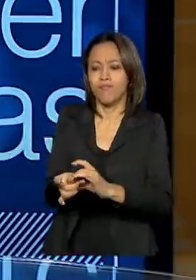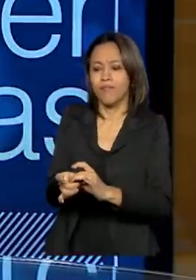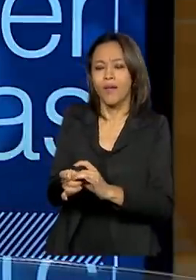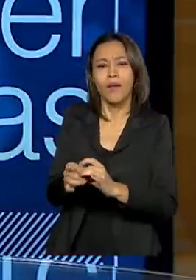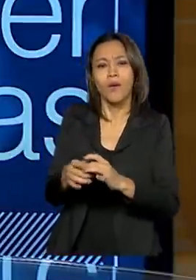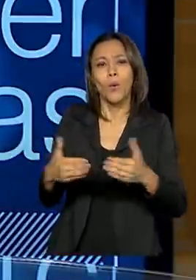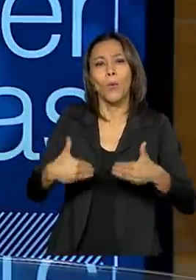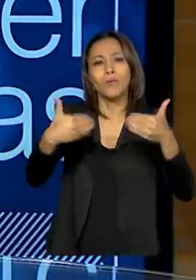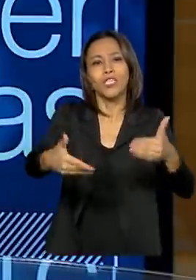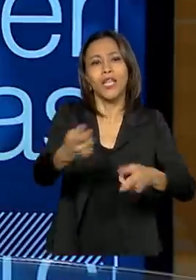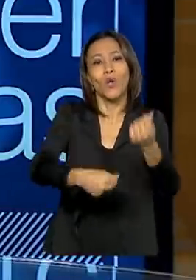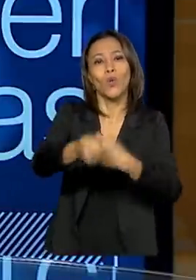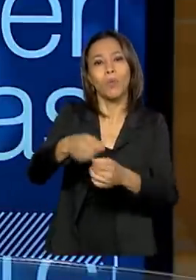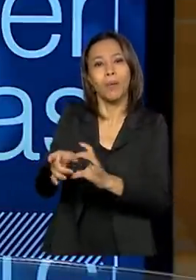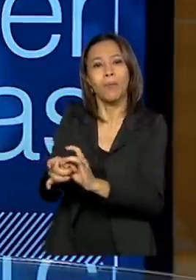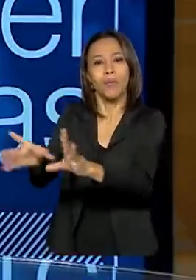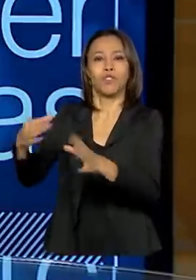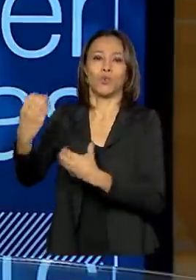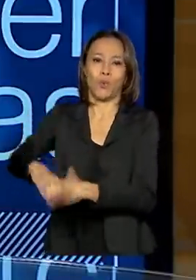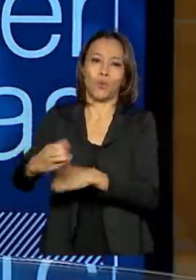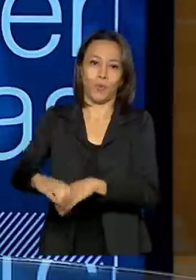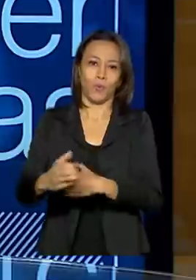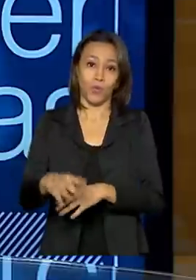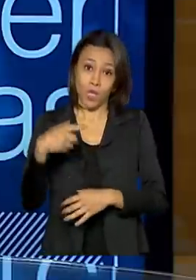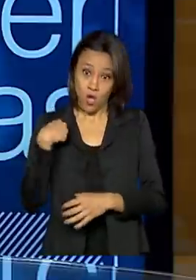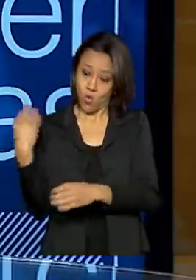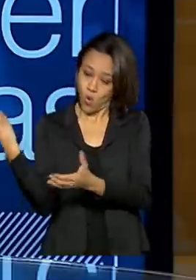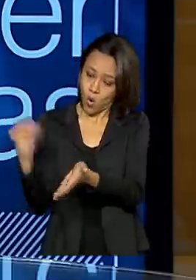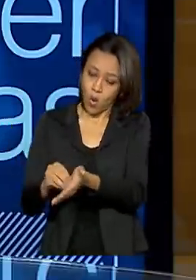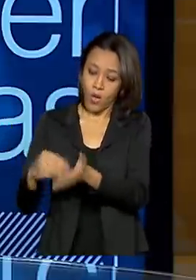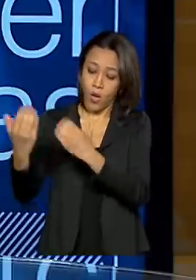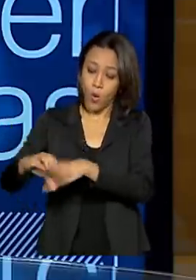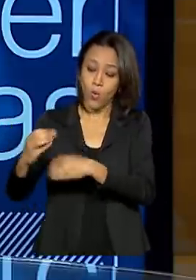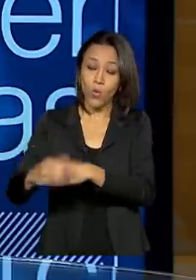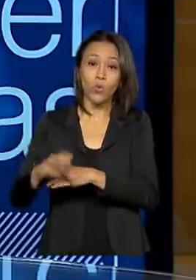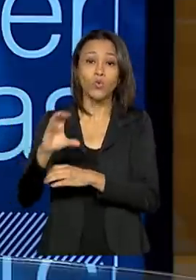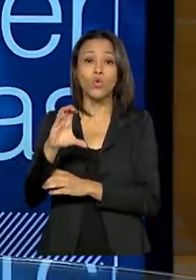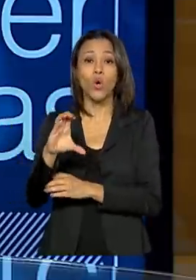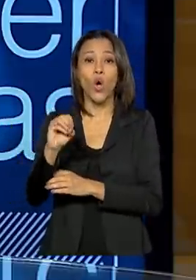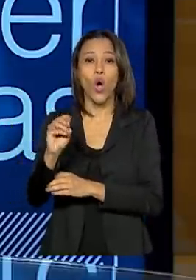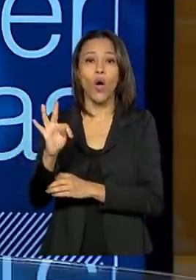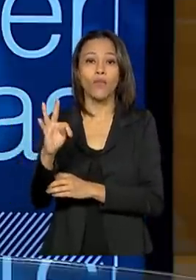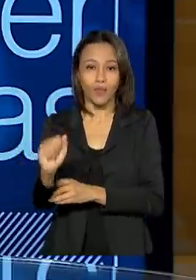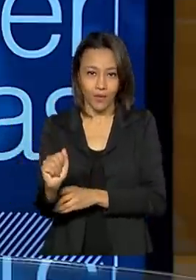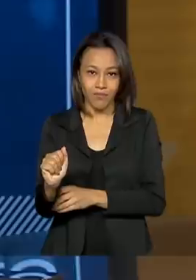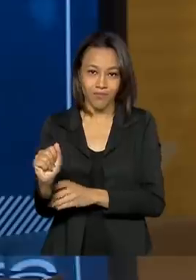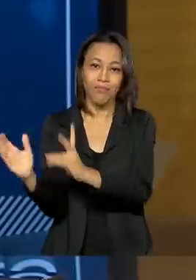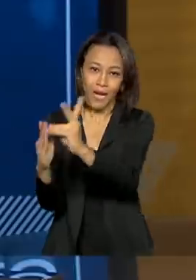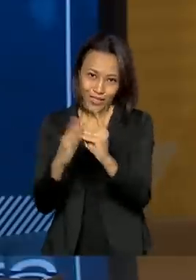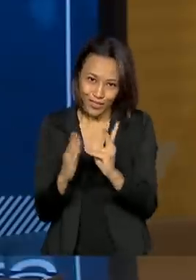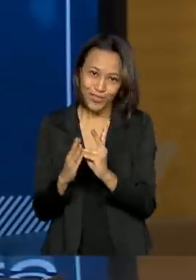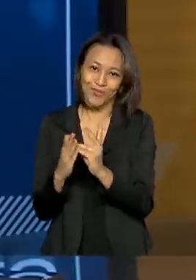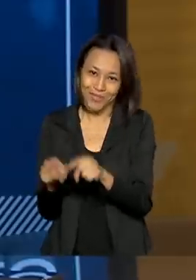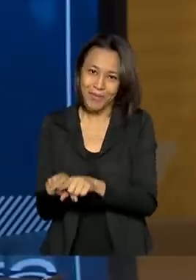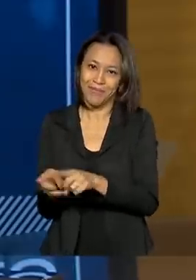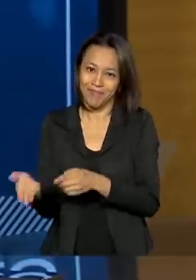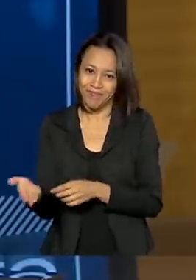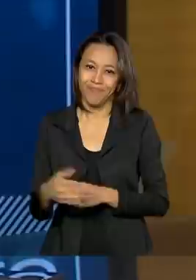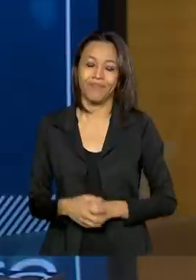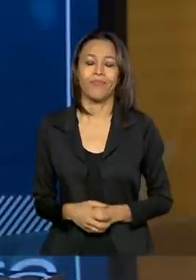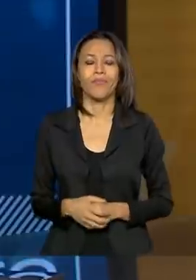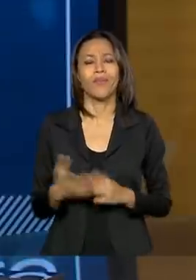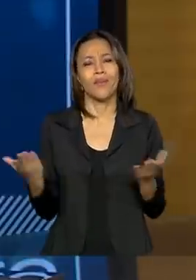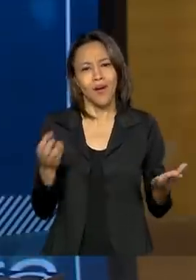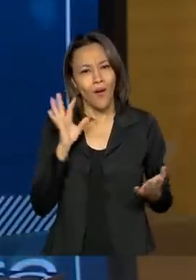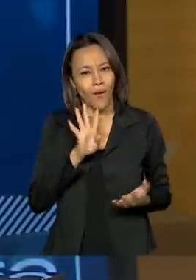Economia. E uma novidade, eu quero colocar nesse concurso cotas para os indígenas. Bacana. Para encerrar o